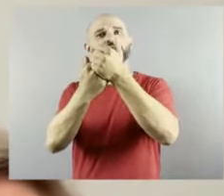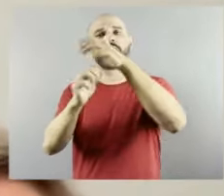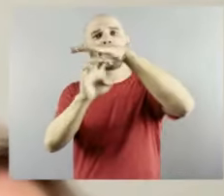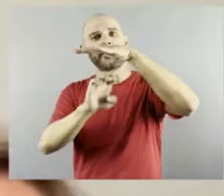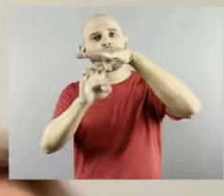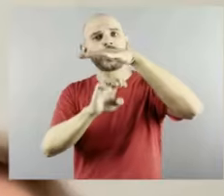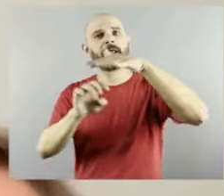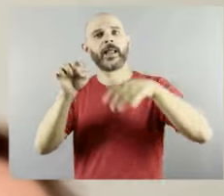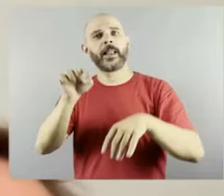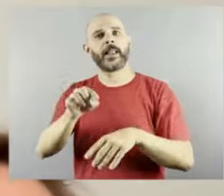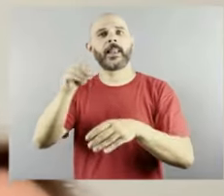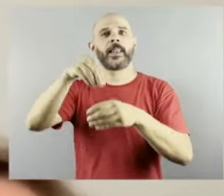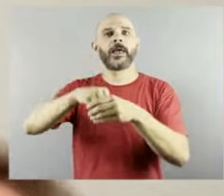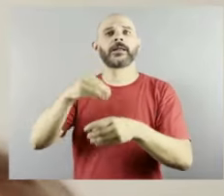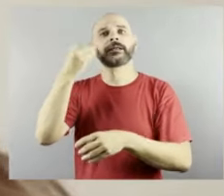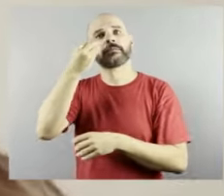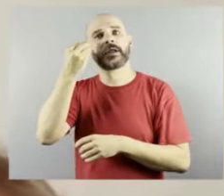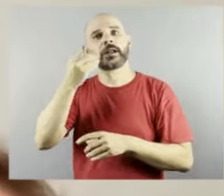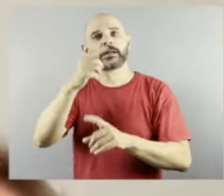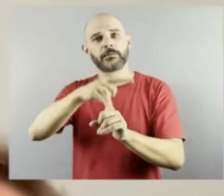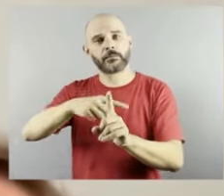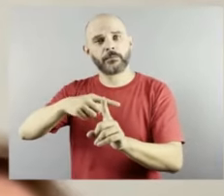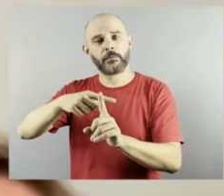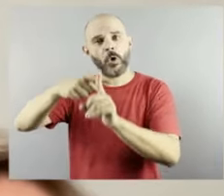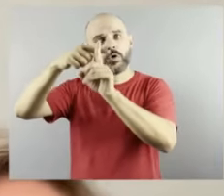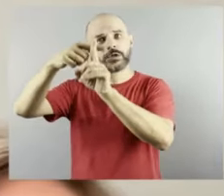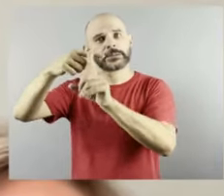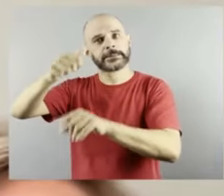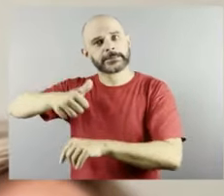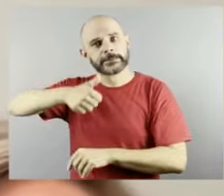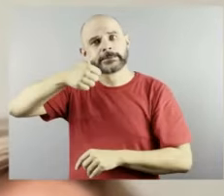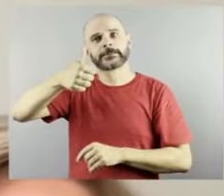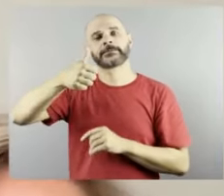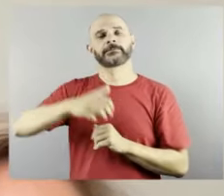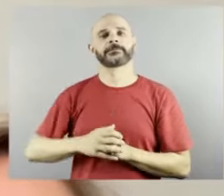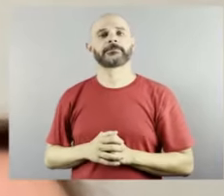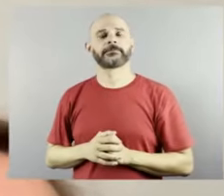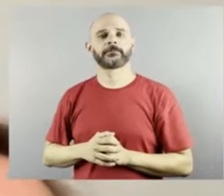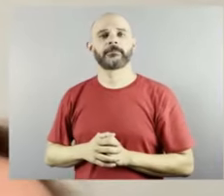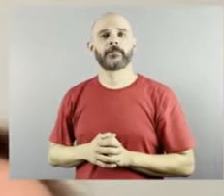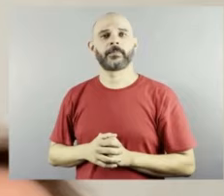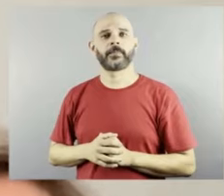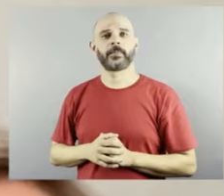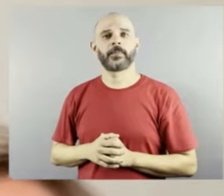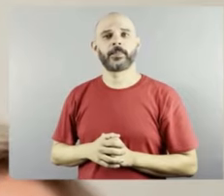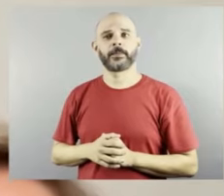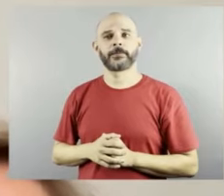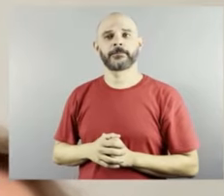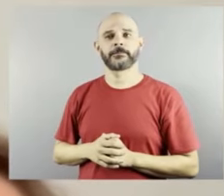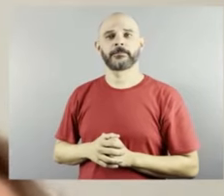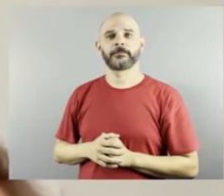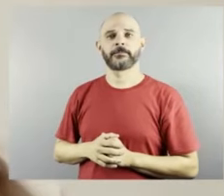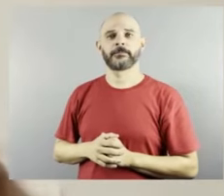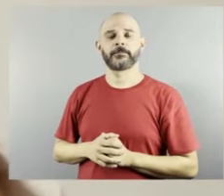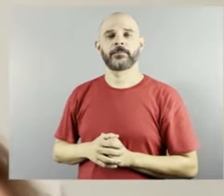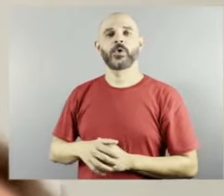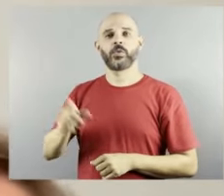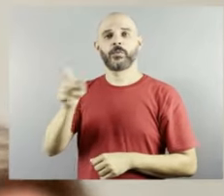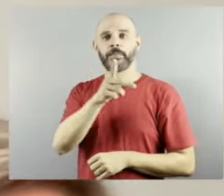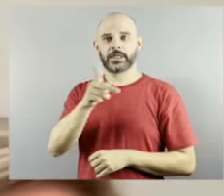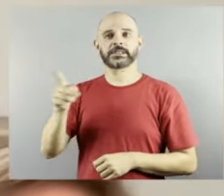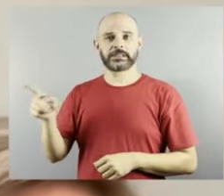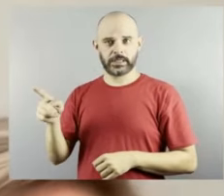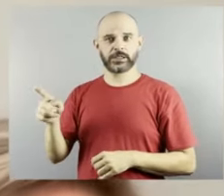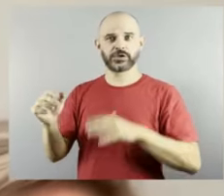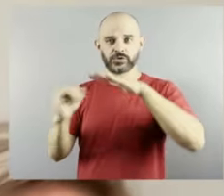importante exatamente como diz o nosso presidente o presidente do instituto se relacionar com uma pessoa com deficiência ganha